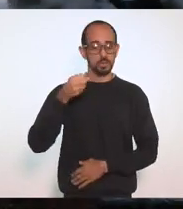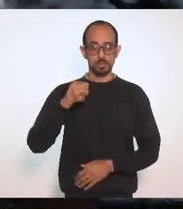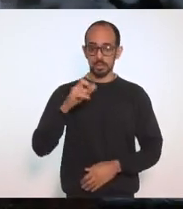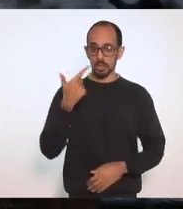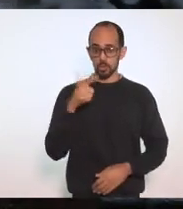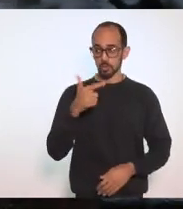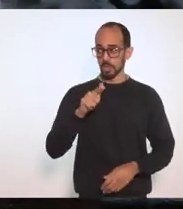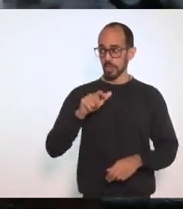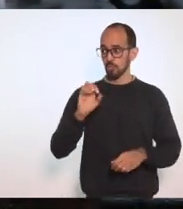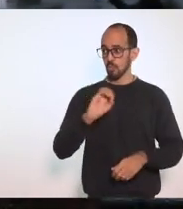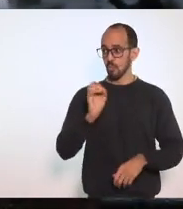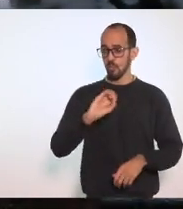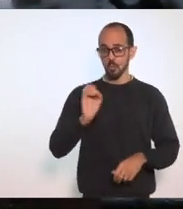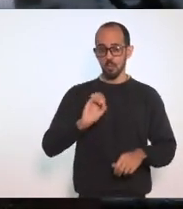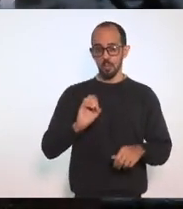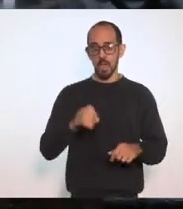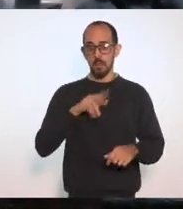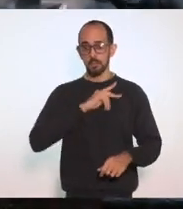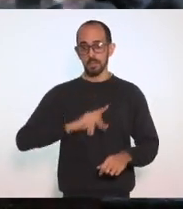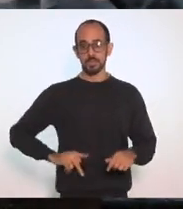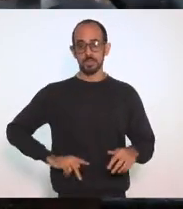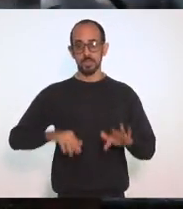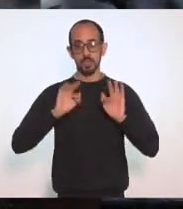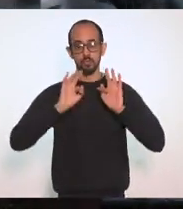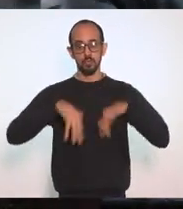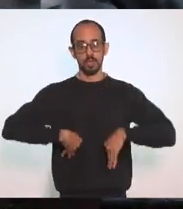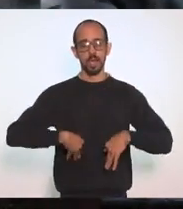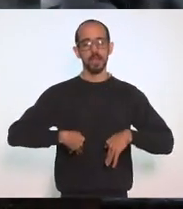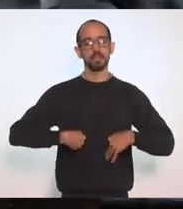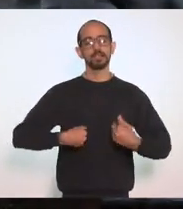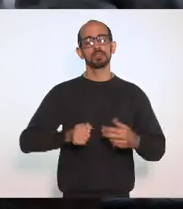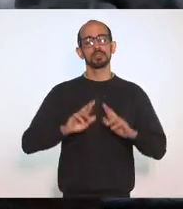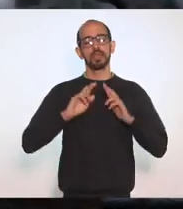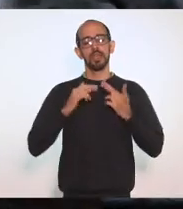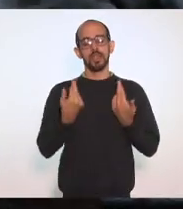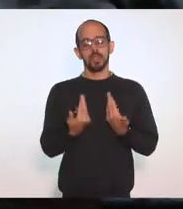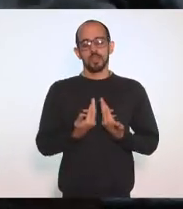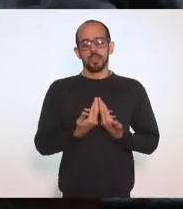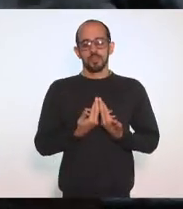oradores Escrito A presidência Encerra a presente sessão